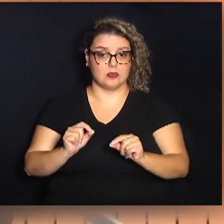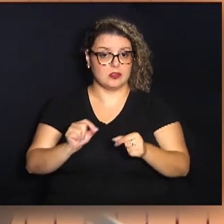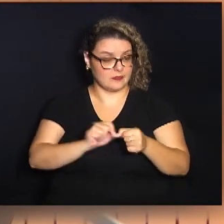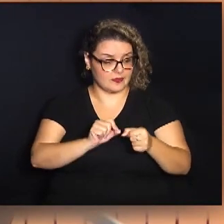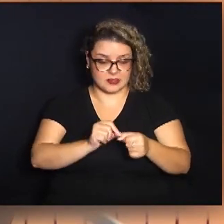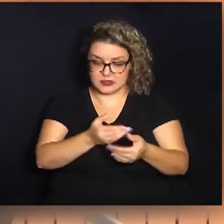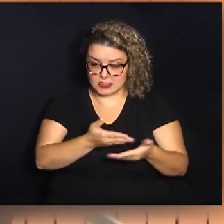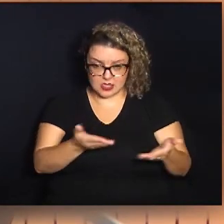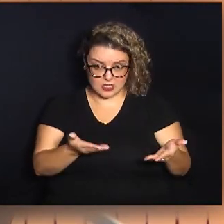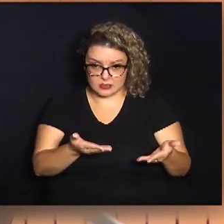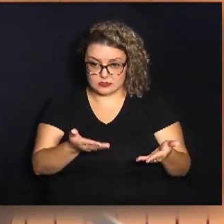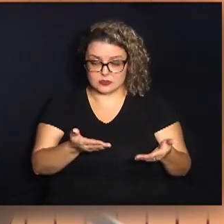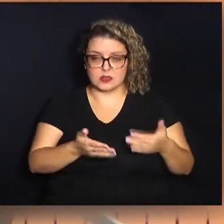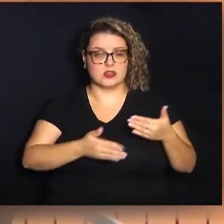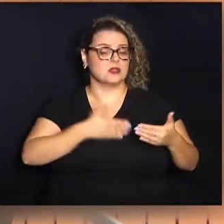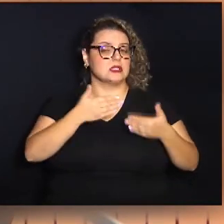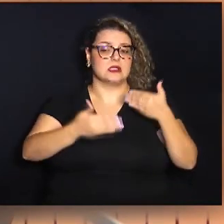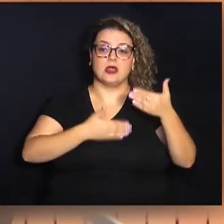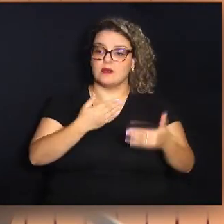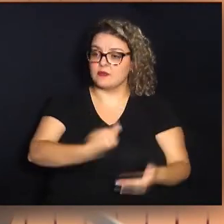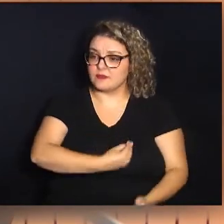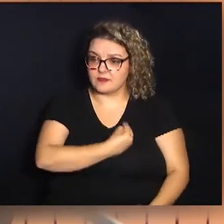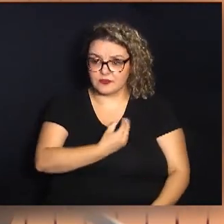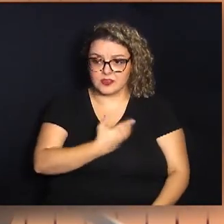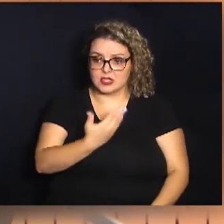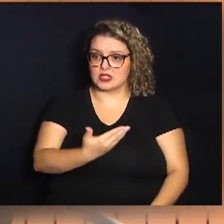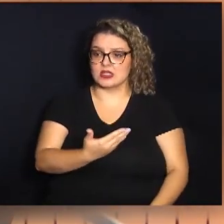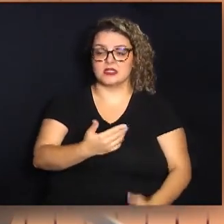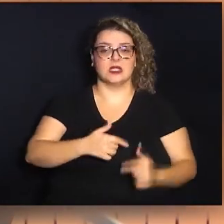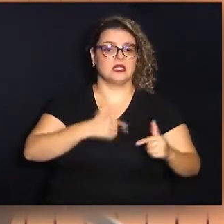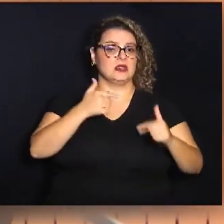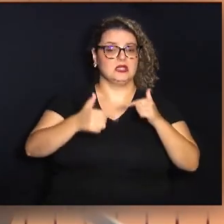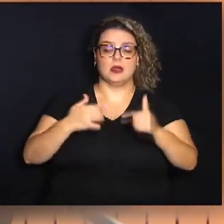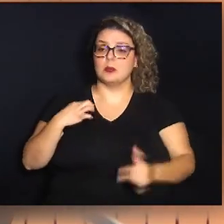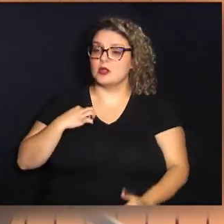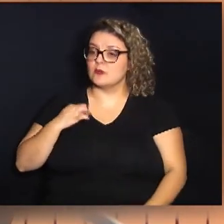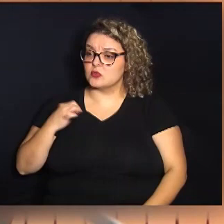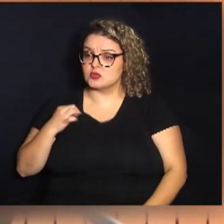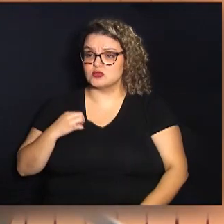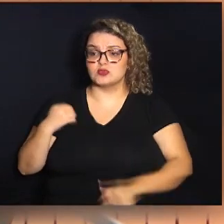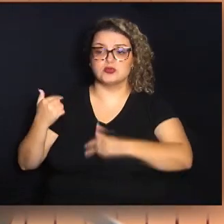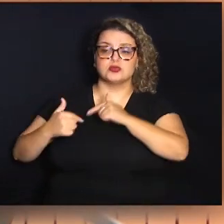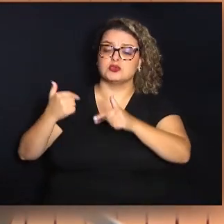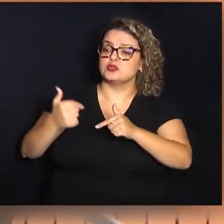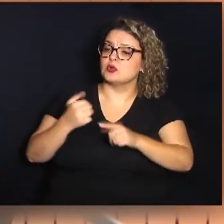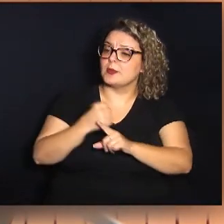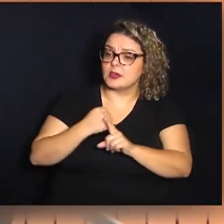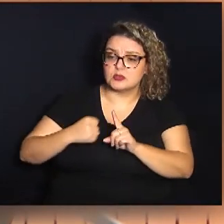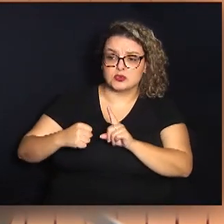ao longo da vida trabalhos voluntários trabalhos sociais